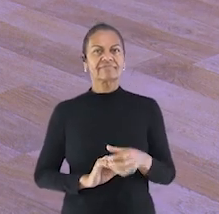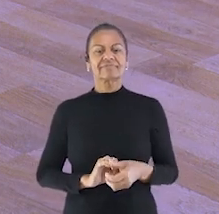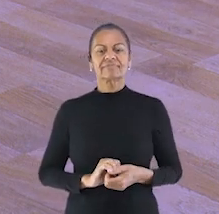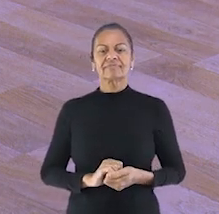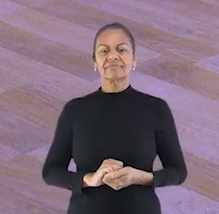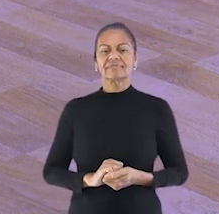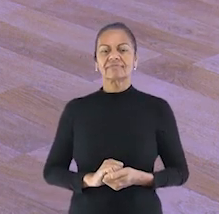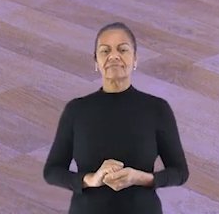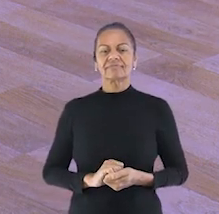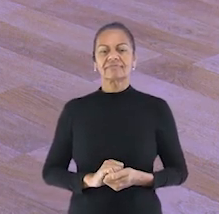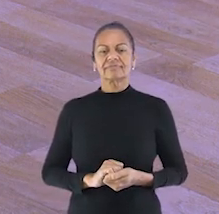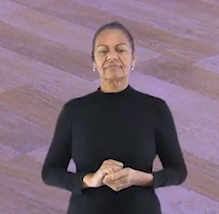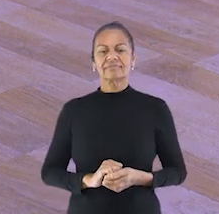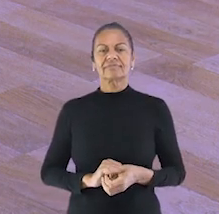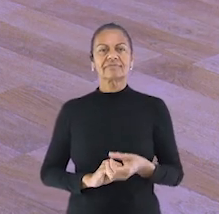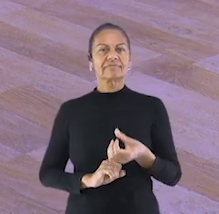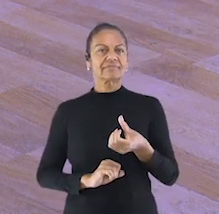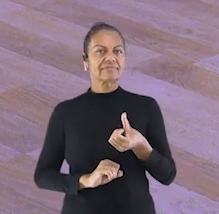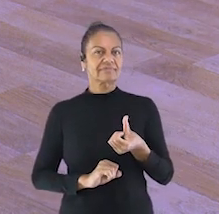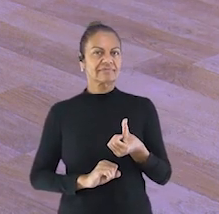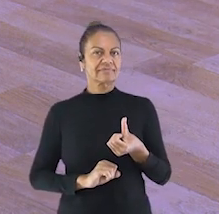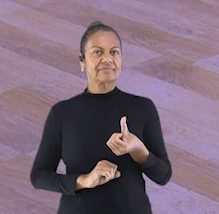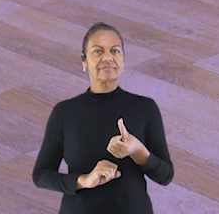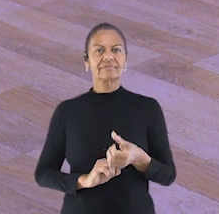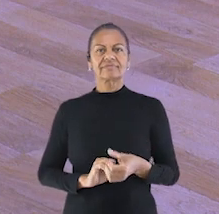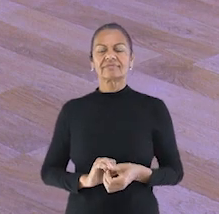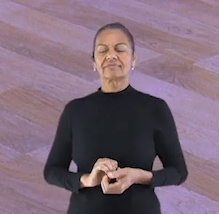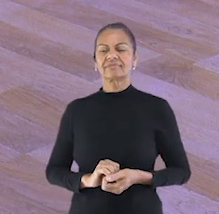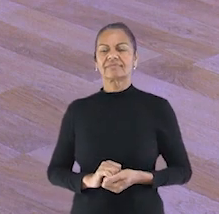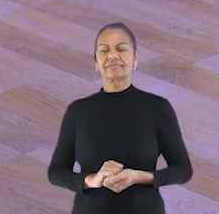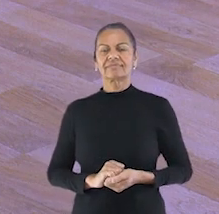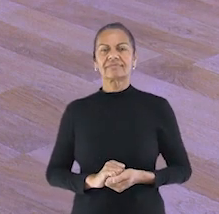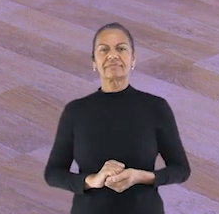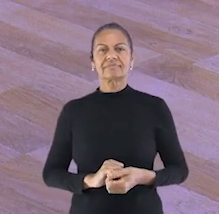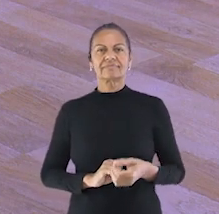cinco. Volta tudo. Seis,